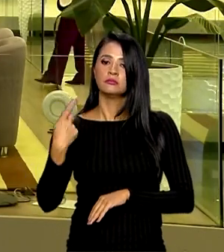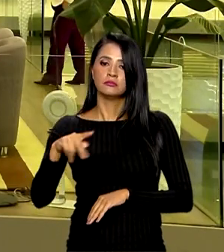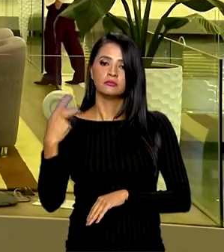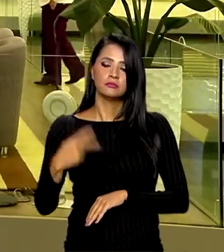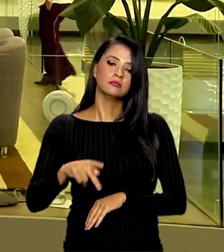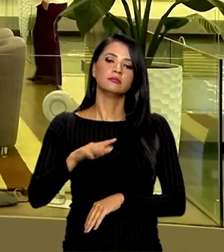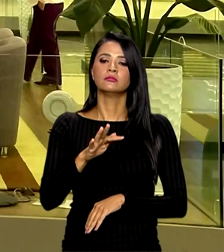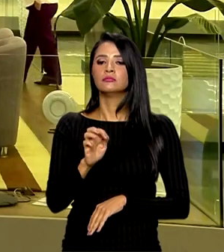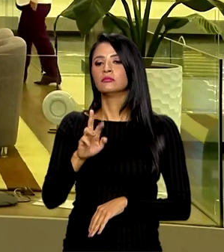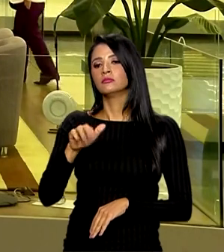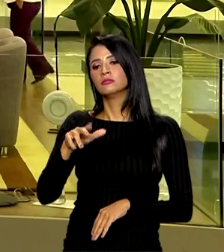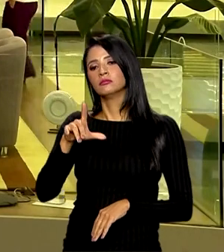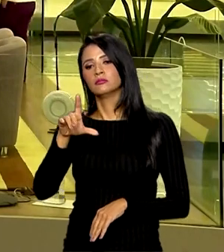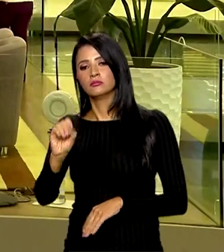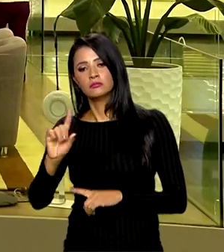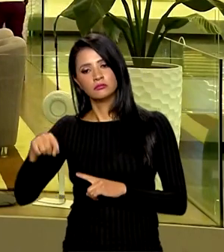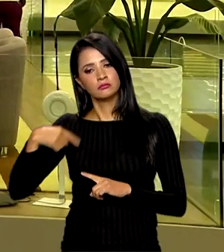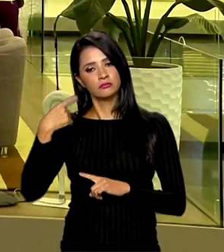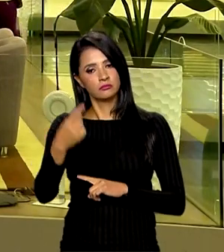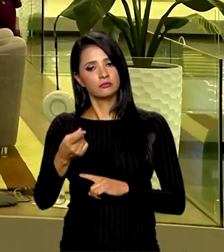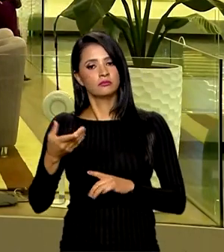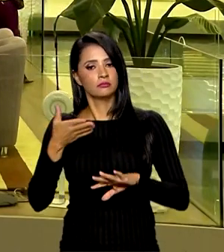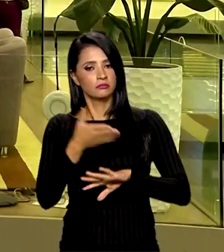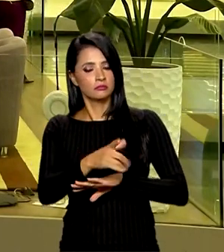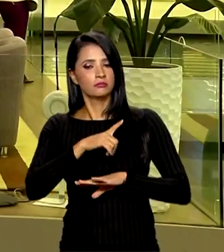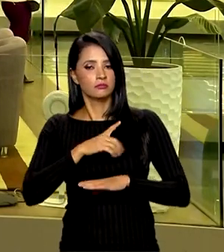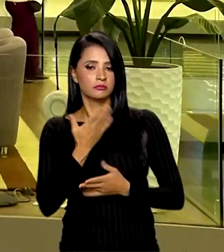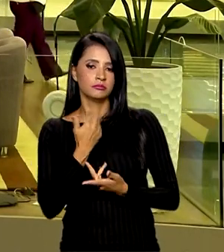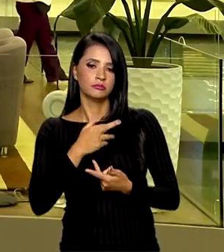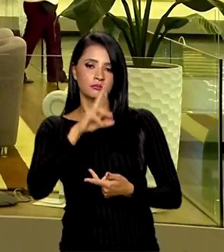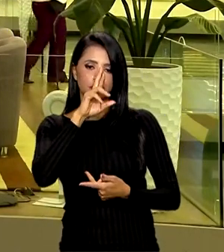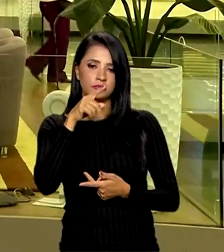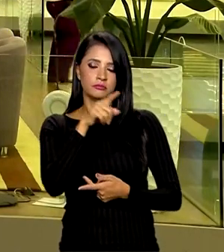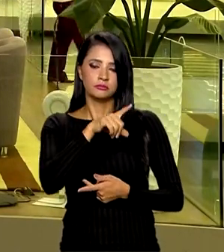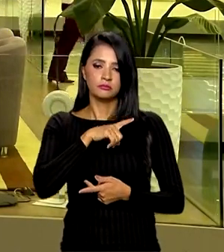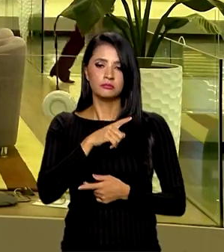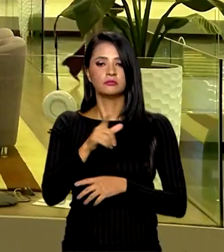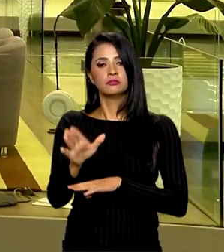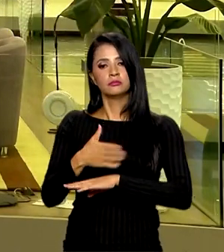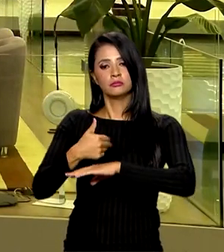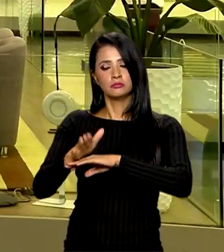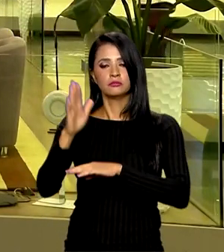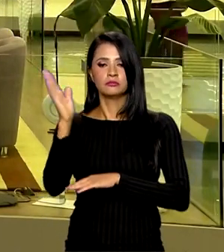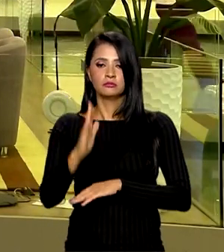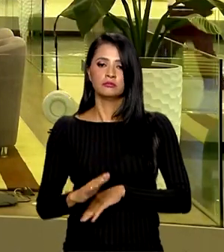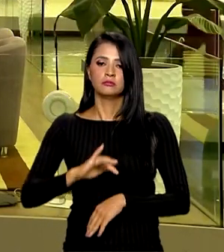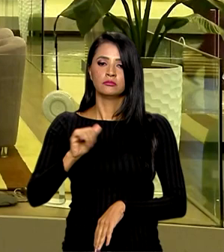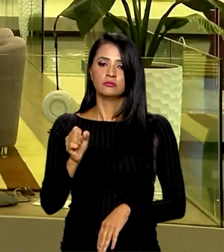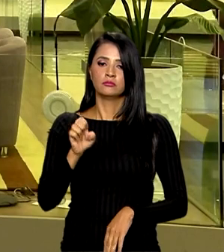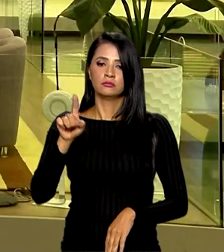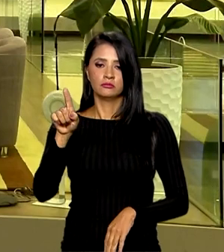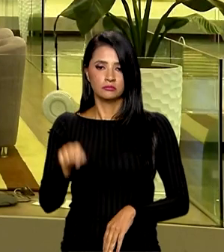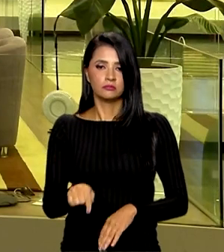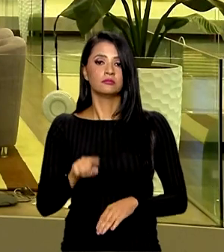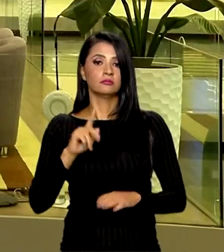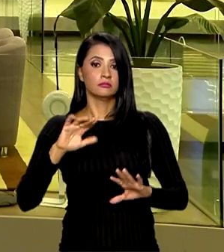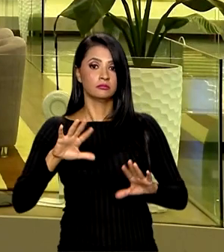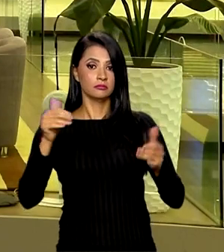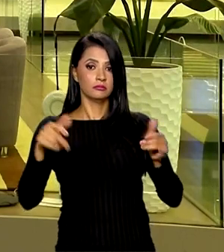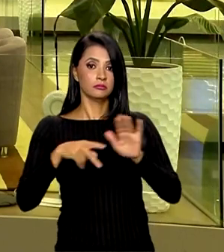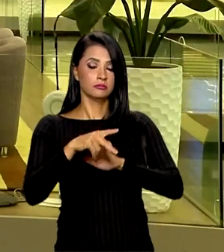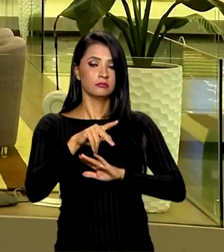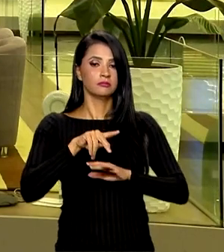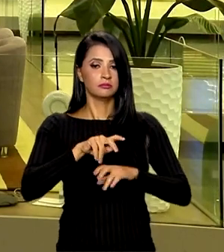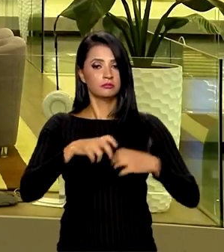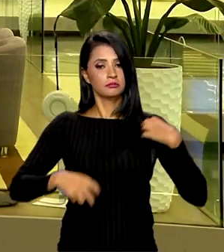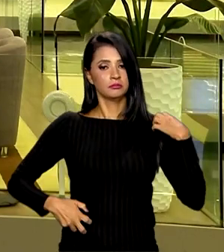e logo mais participará de um jantar com o embaixador brasileiro José Marcondes de Carvalho. A cerimônia de posse do